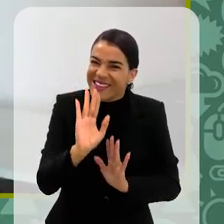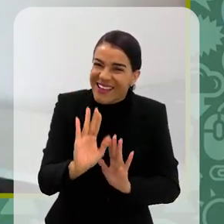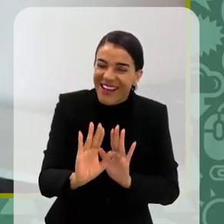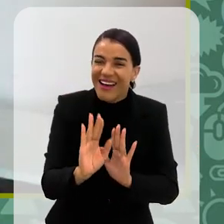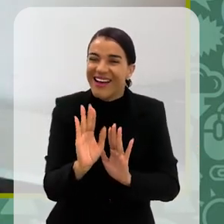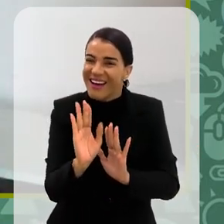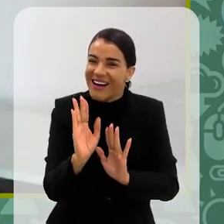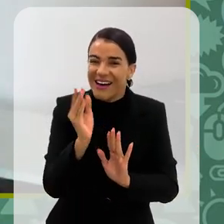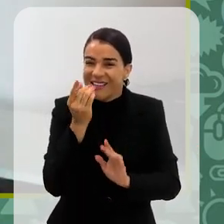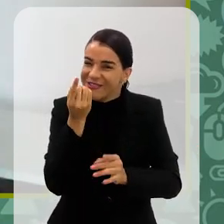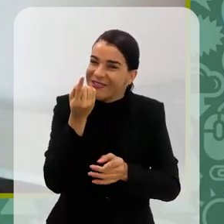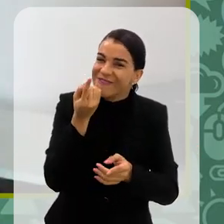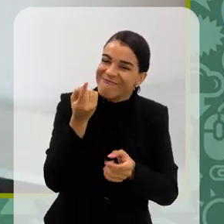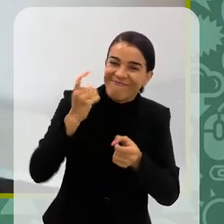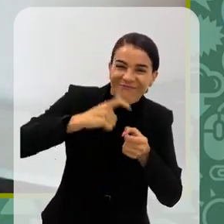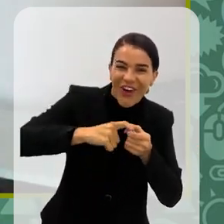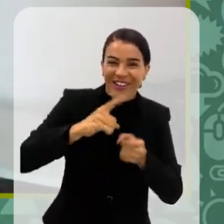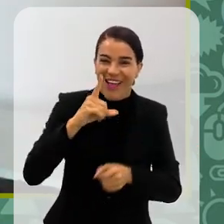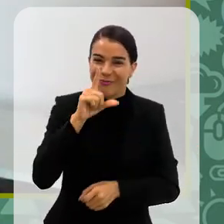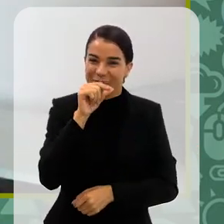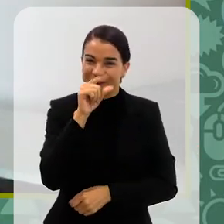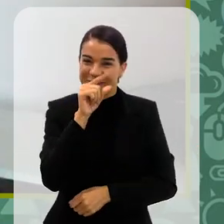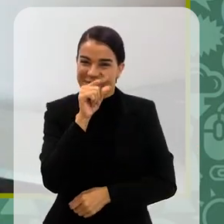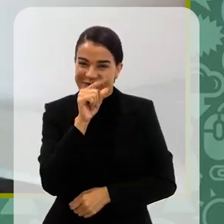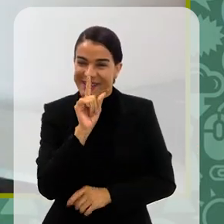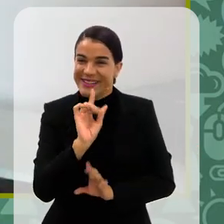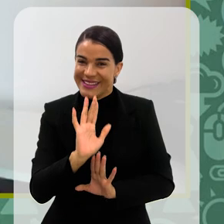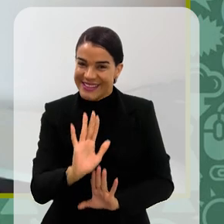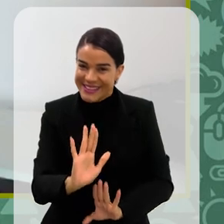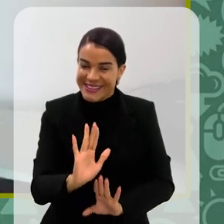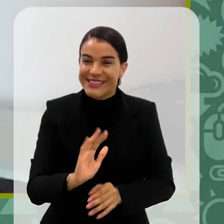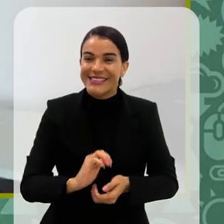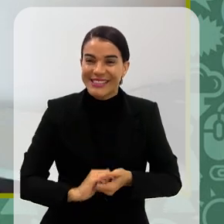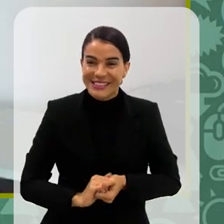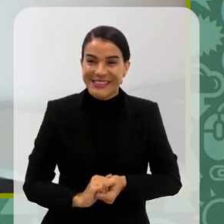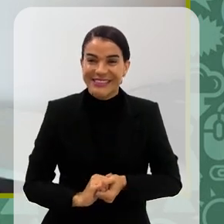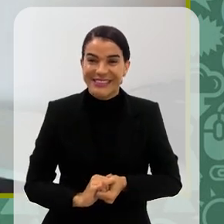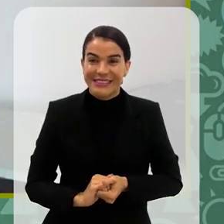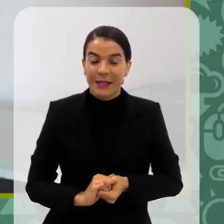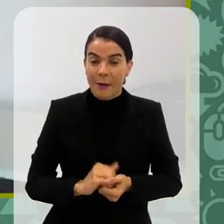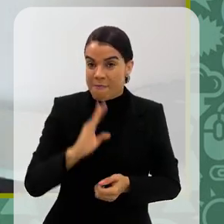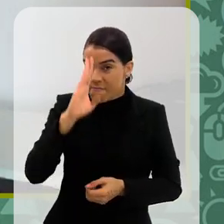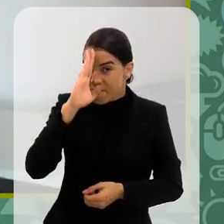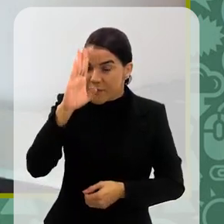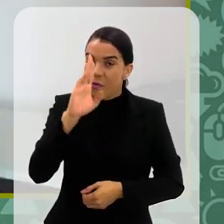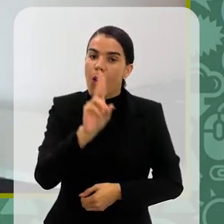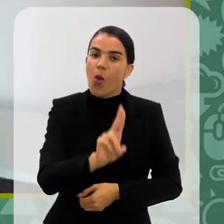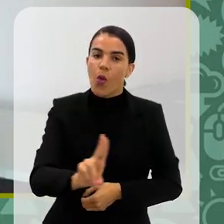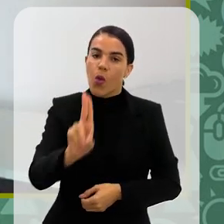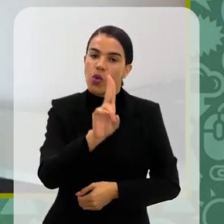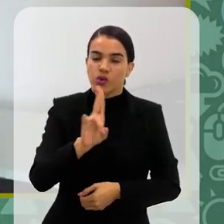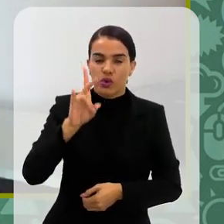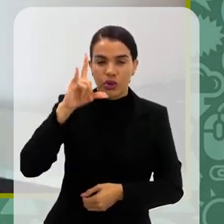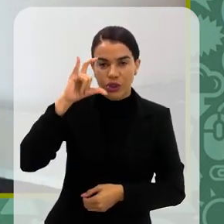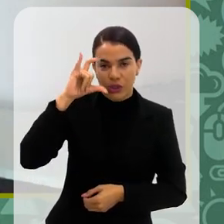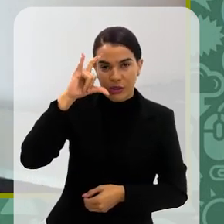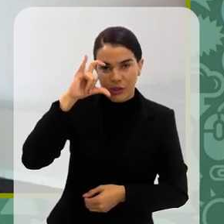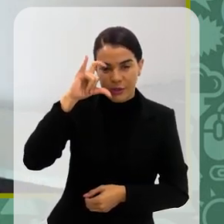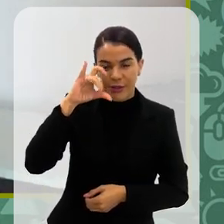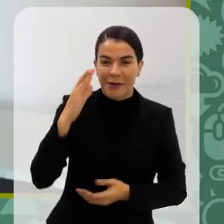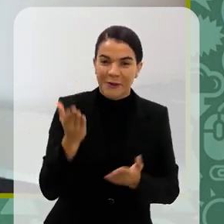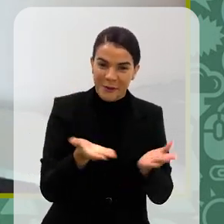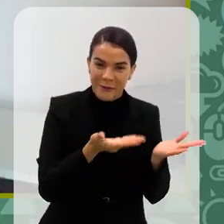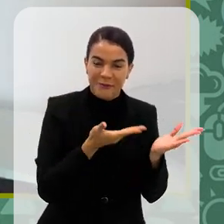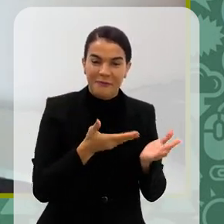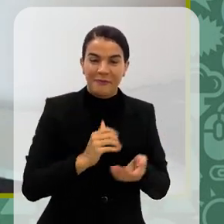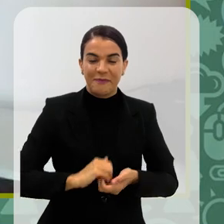Estou tentando voltar para o Twitter agora também, estou tentando entrar em outras redes, está mais ativa, mas a minha rede principal ainda é o